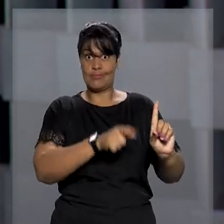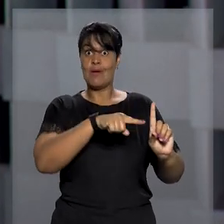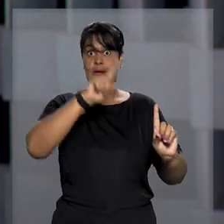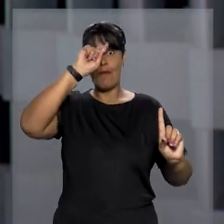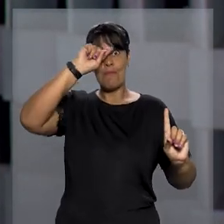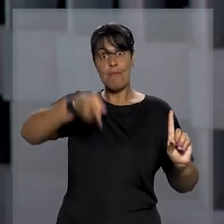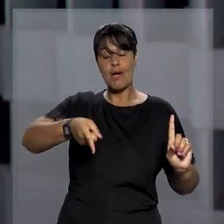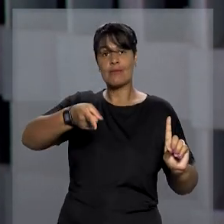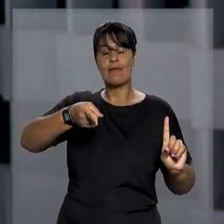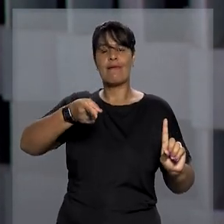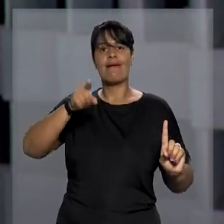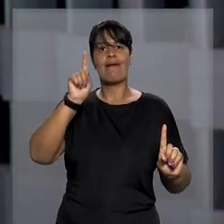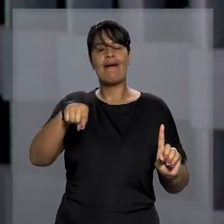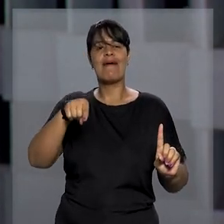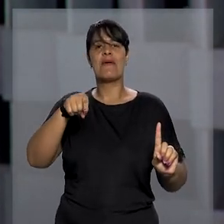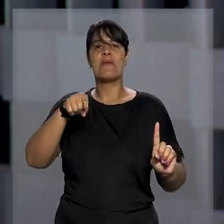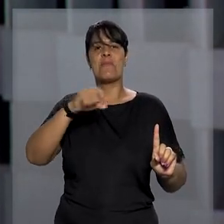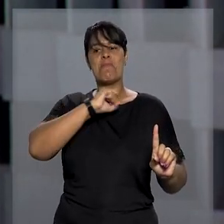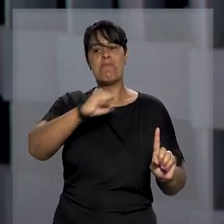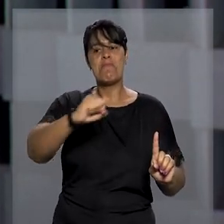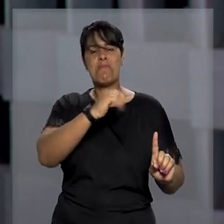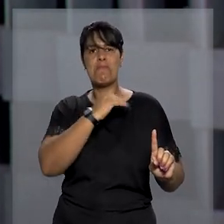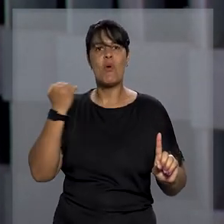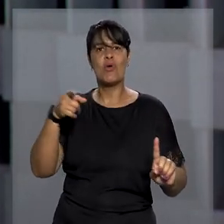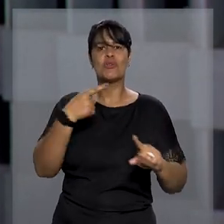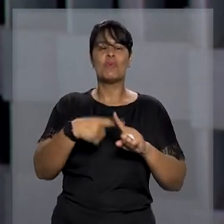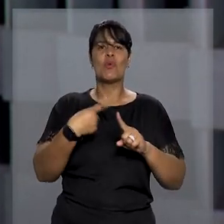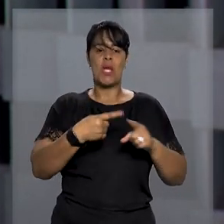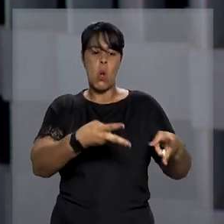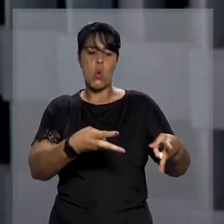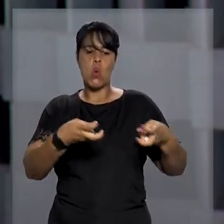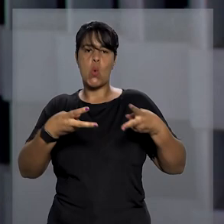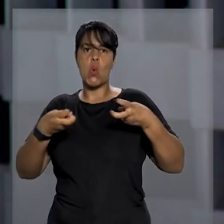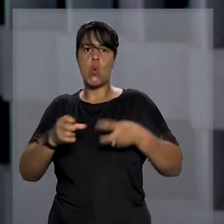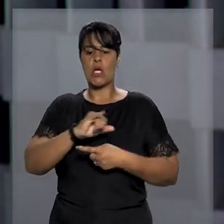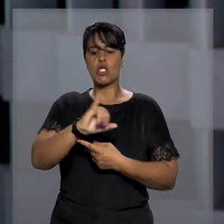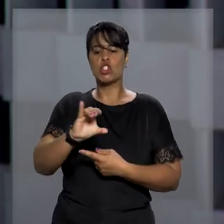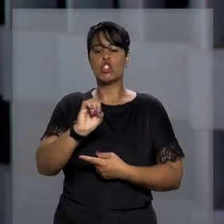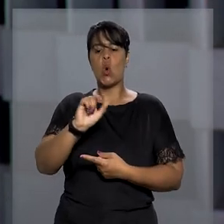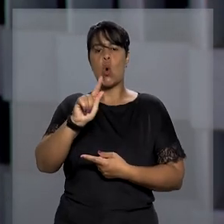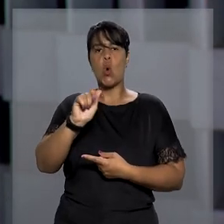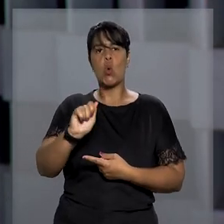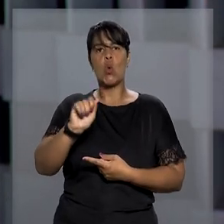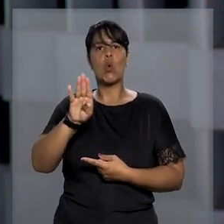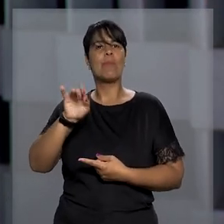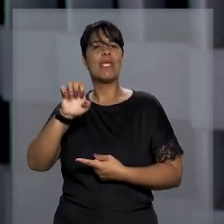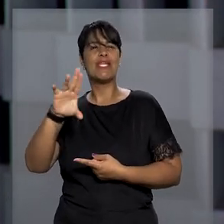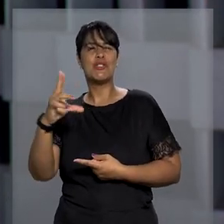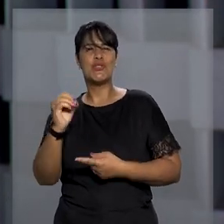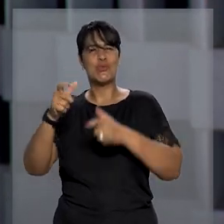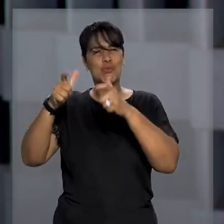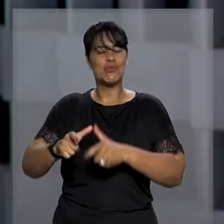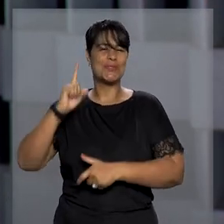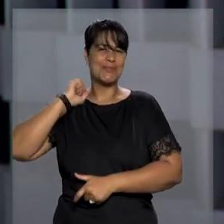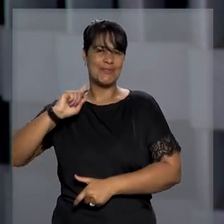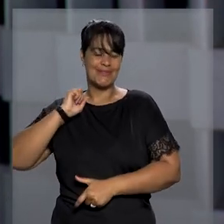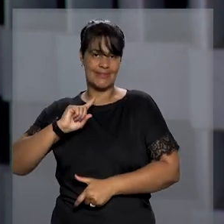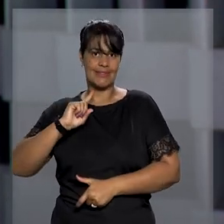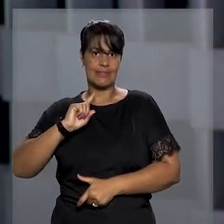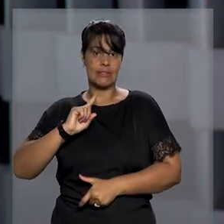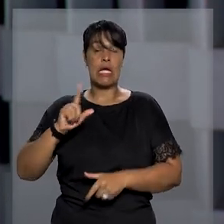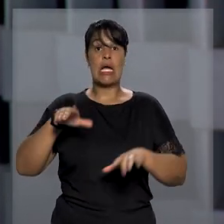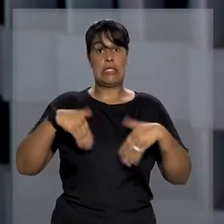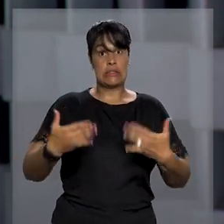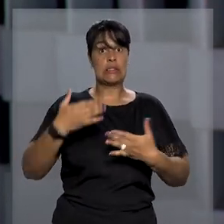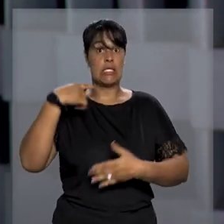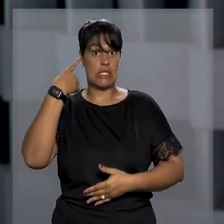foi acusado de ser o mandante da morte de uma pessoa devido à disputa pela exploração do jogo do bicho em Minas Gerais. Segundo a defesa, por